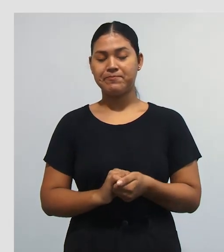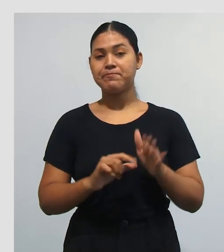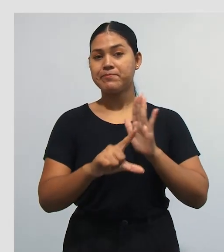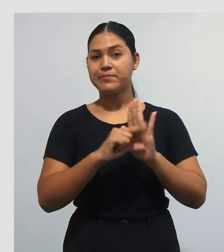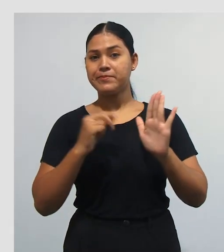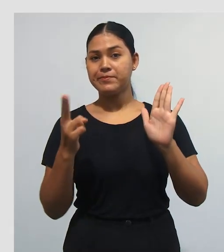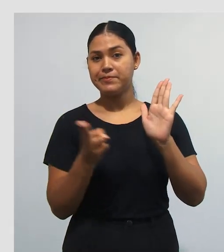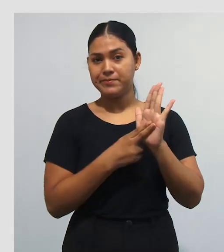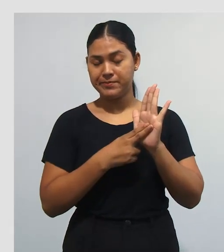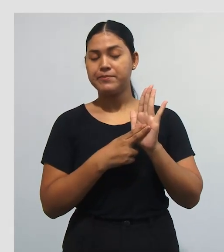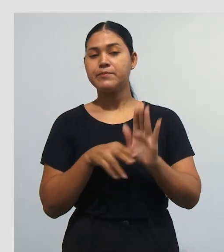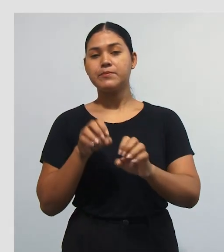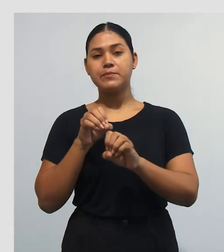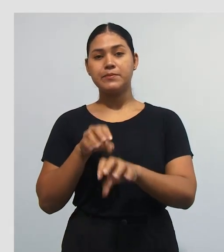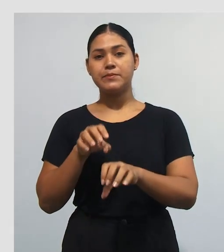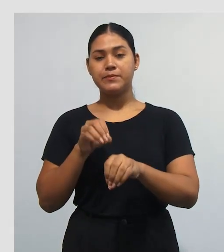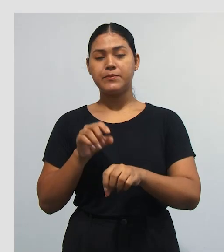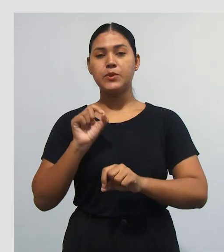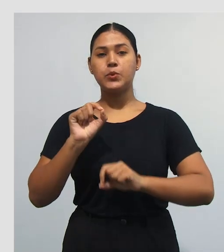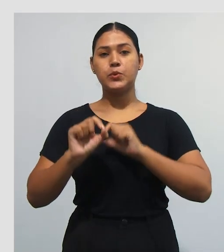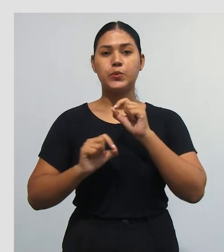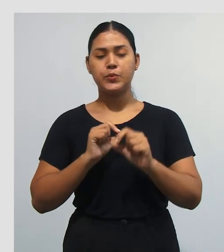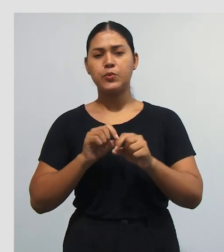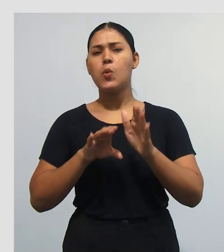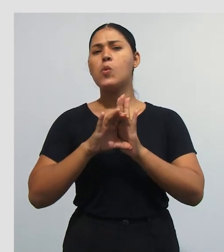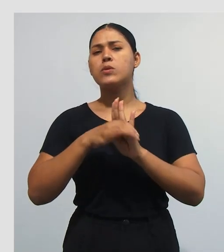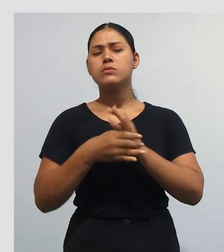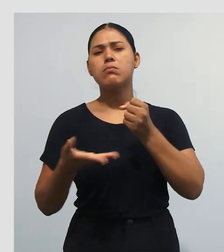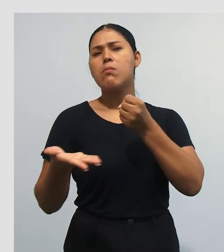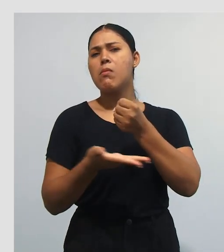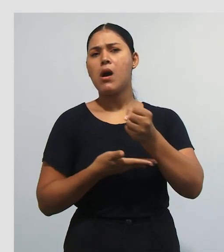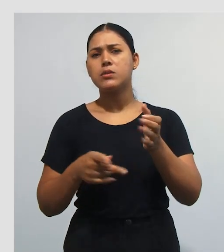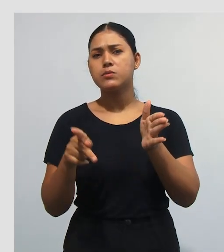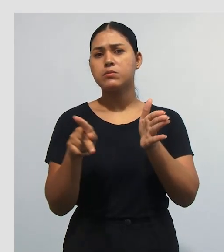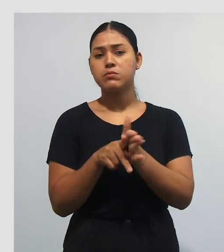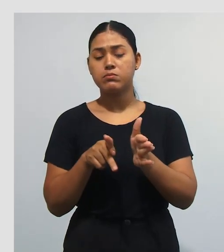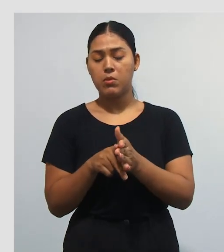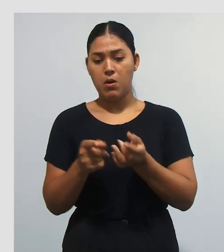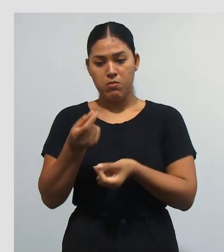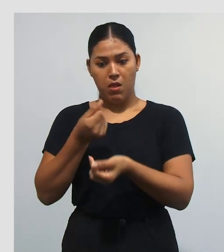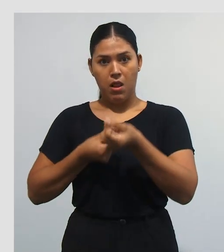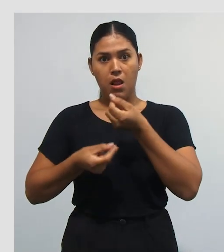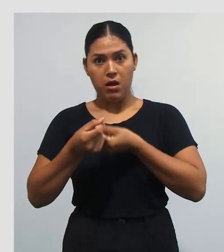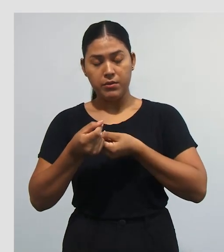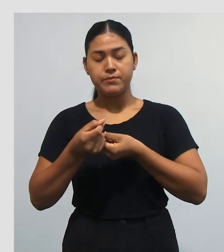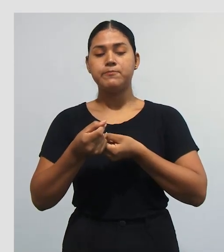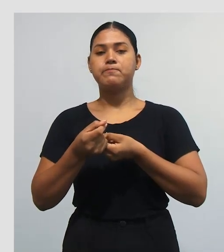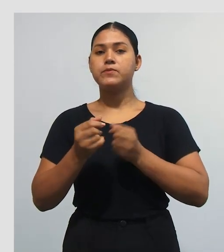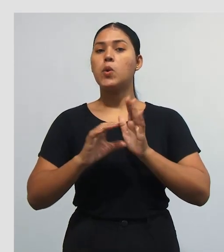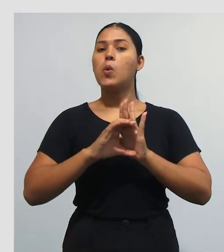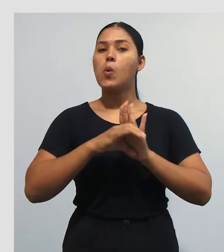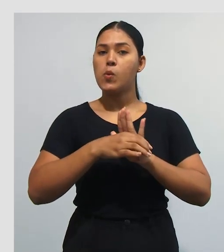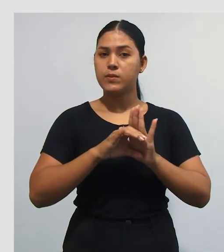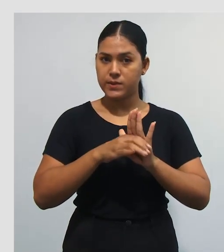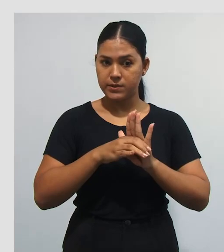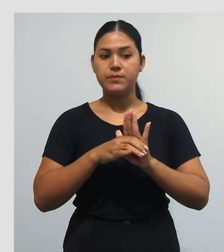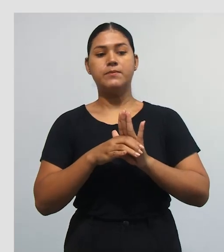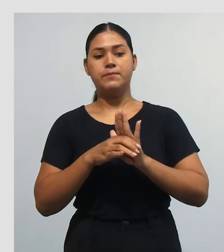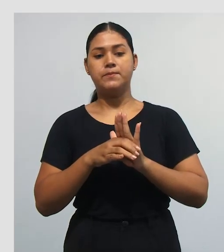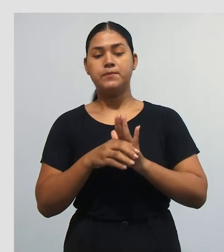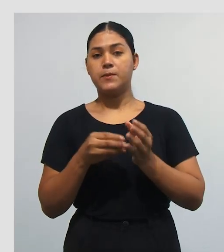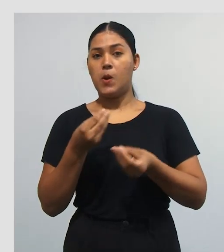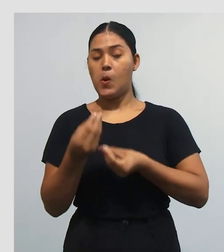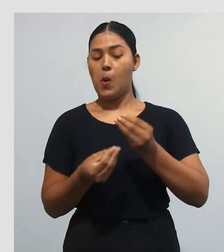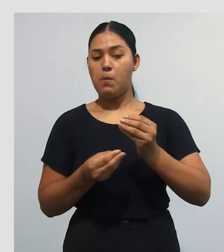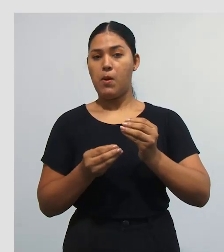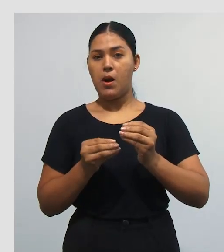emenda que nós vamos discutir são os conceitos fundamentais de economia. Vamos falar sobre a evolução do pensamento econômico, mensuração